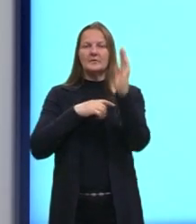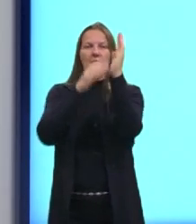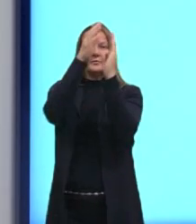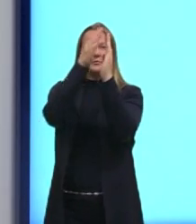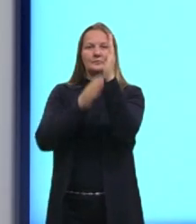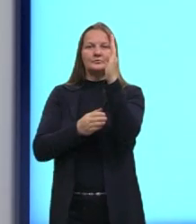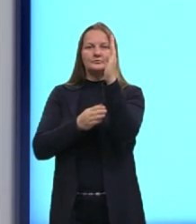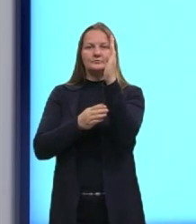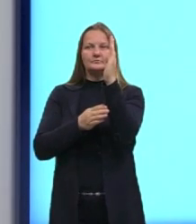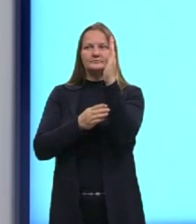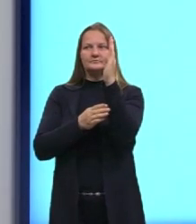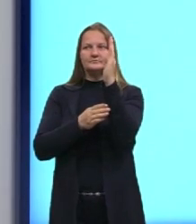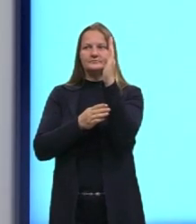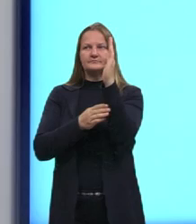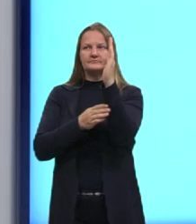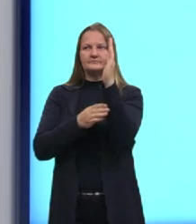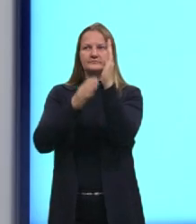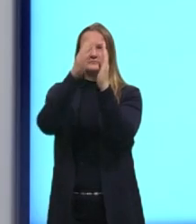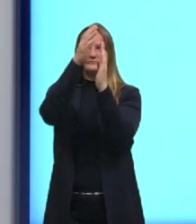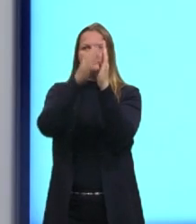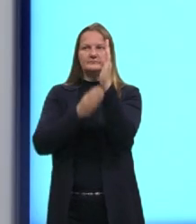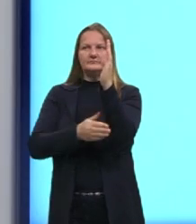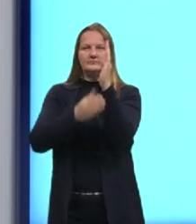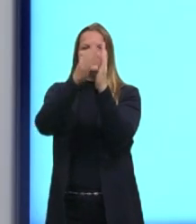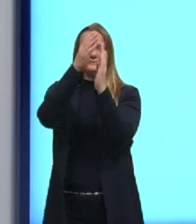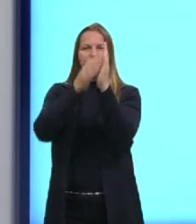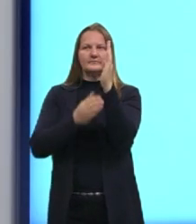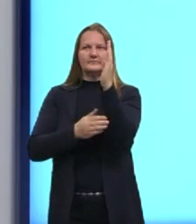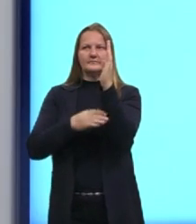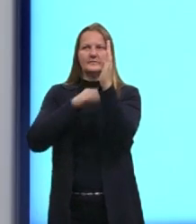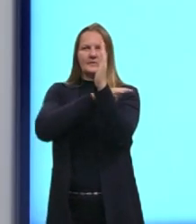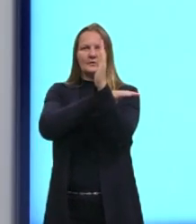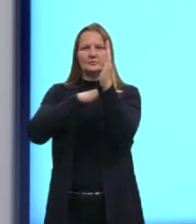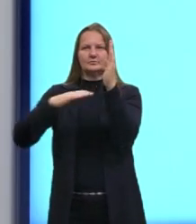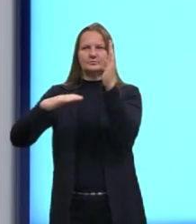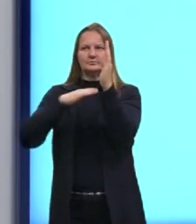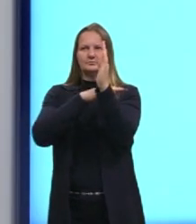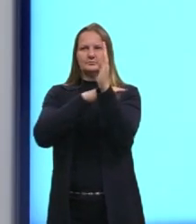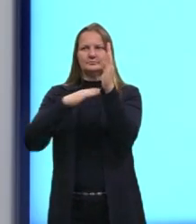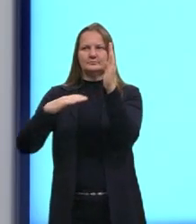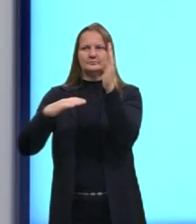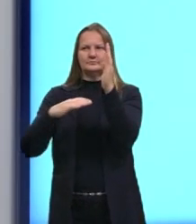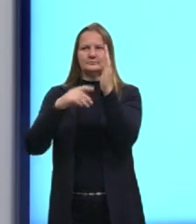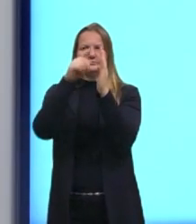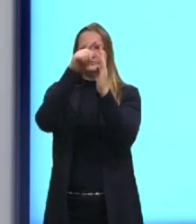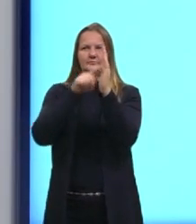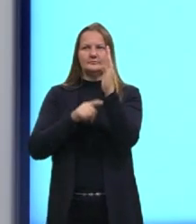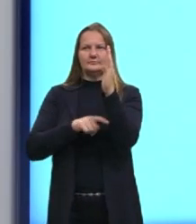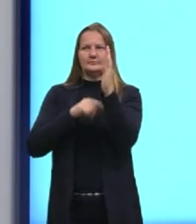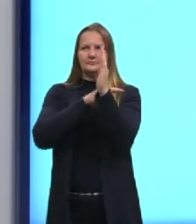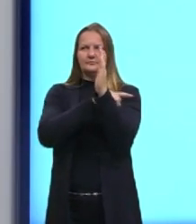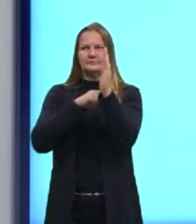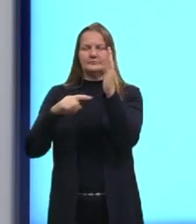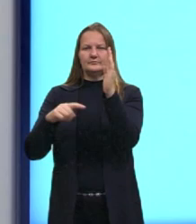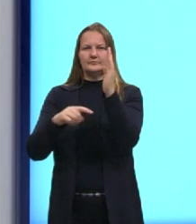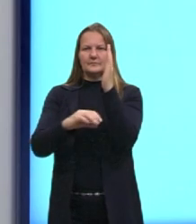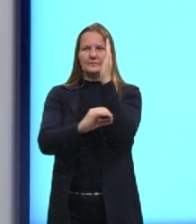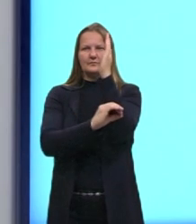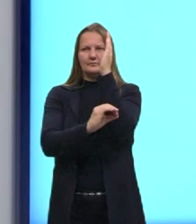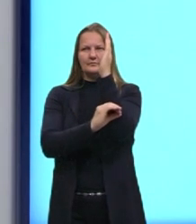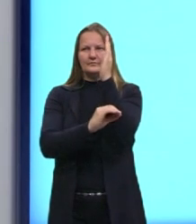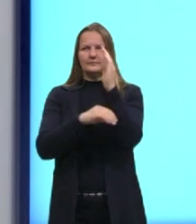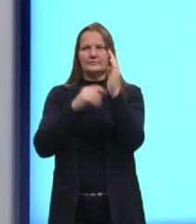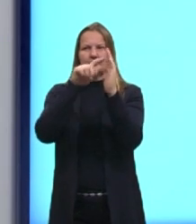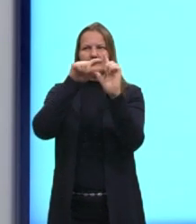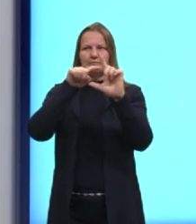perpendiculares, elas são um caso específico das retas concorrentes. Se cruzam em um pontinho, formando um ângulo de